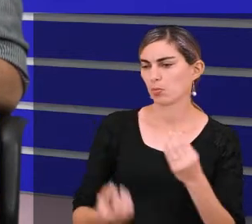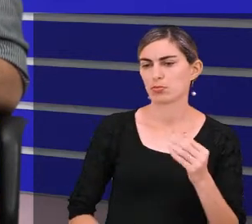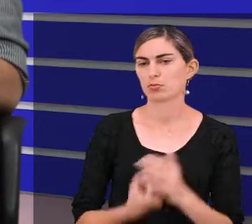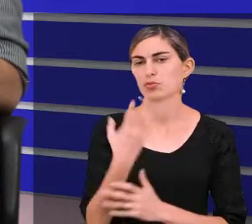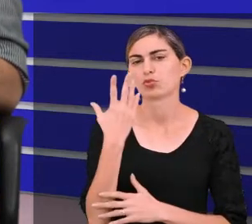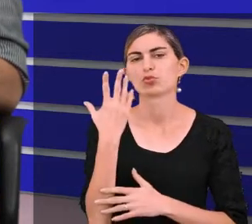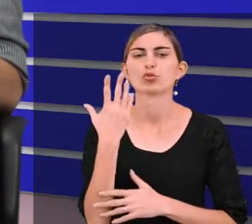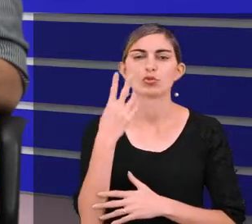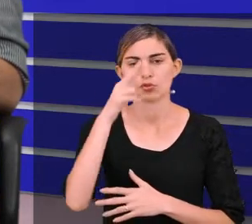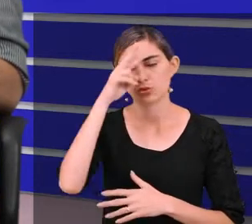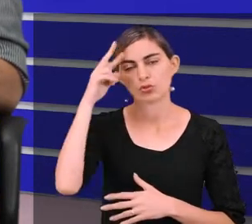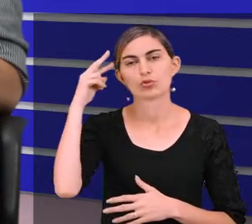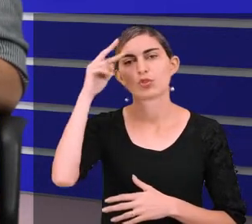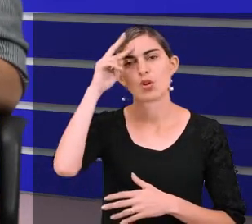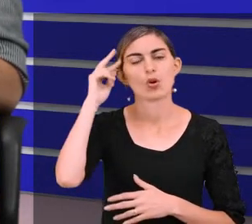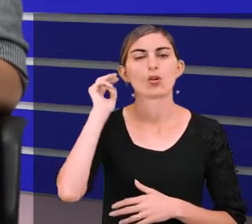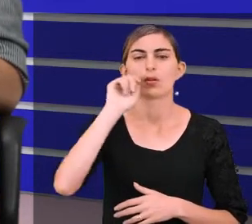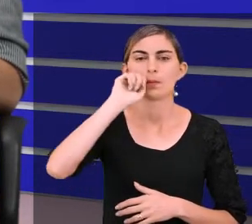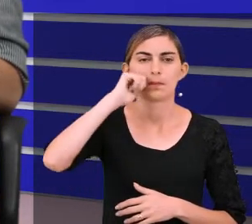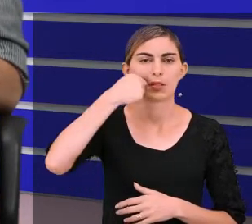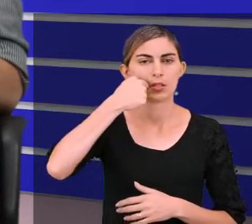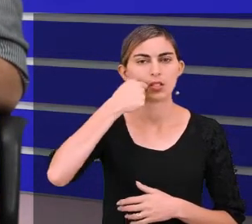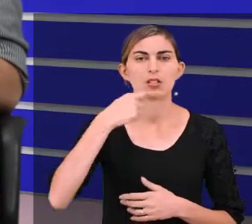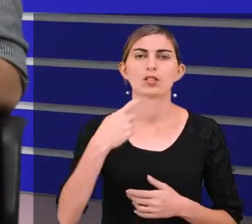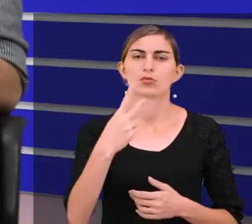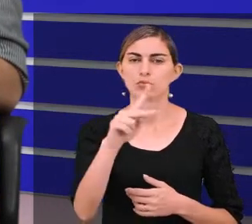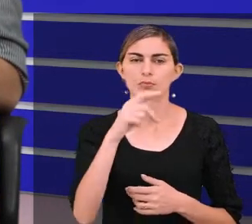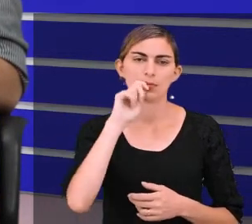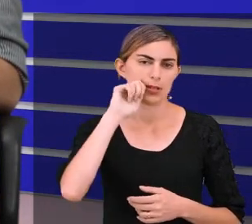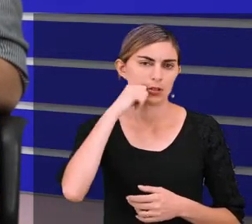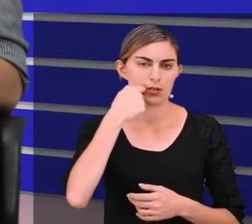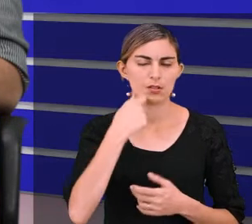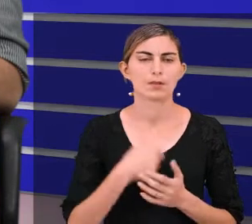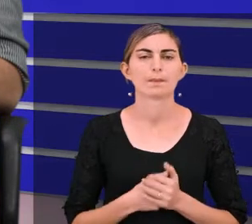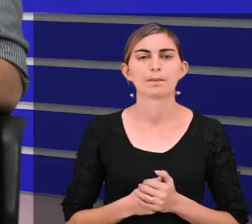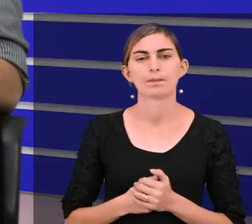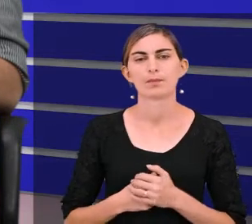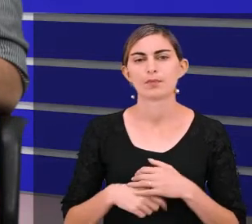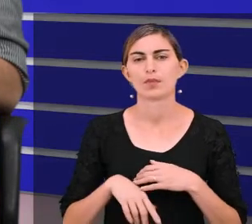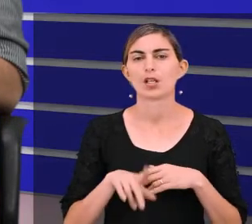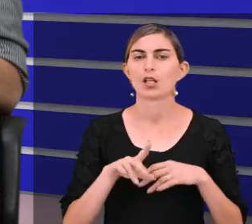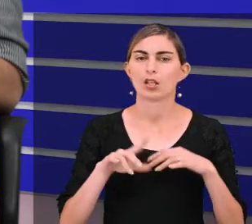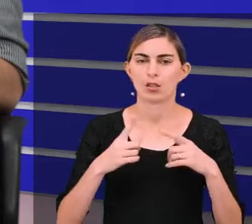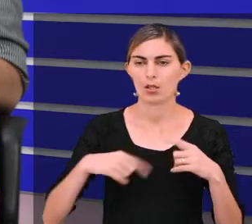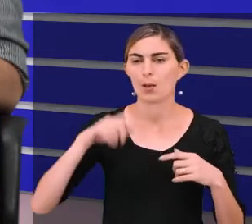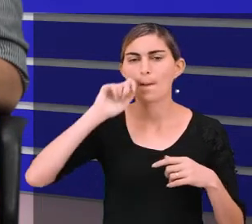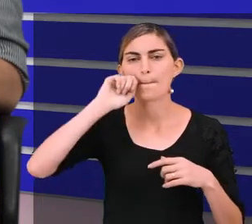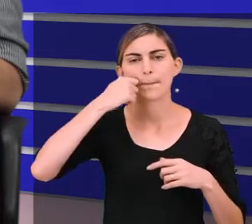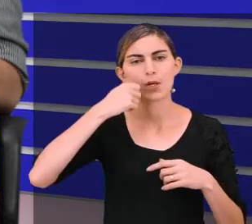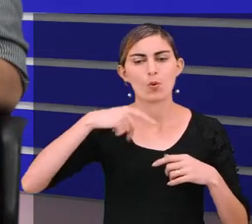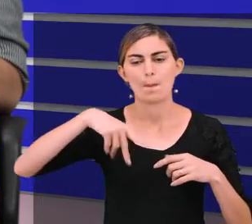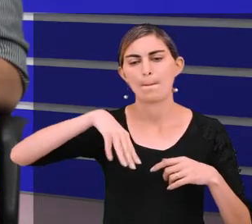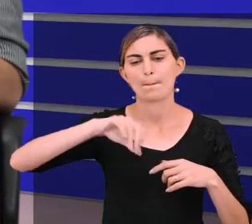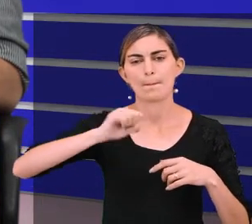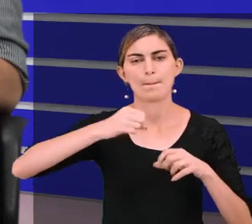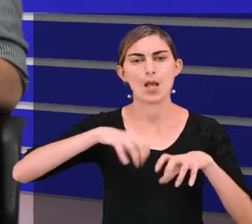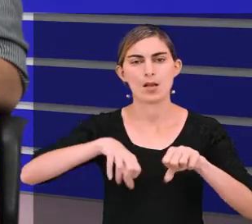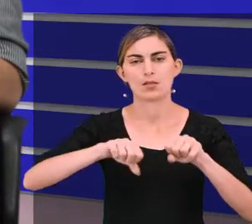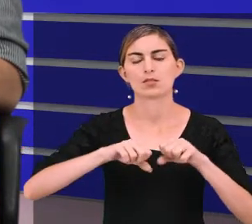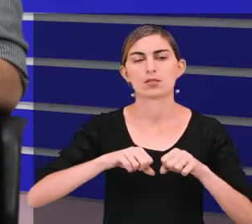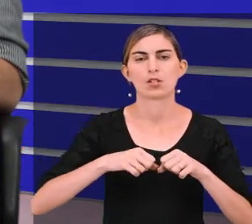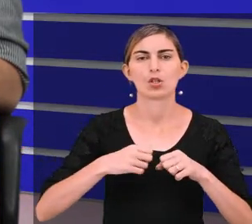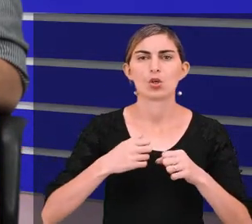surgiu a história da padaria Palmasa? Vamos lá. Nossa história começou em